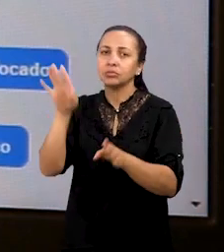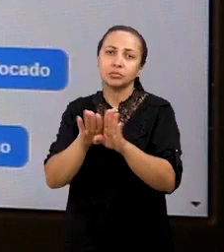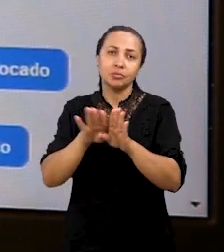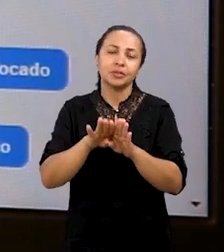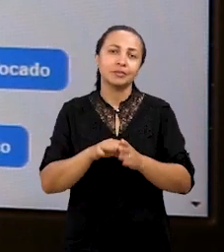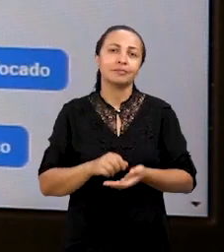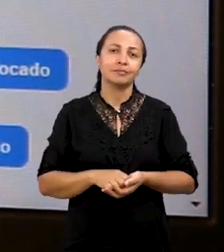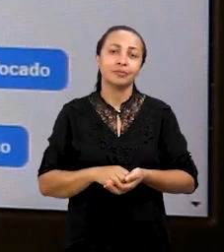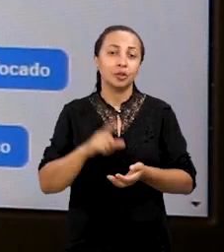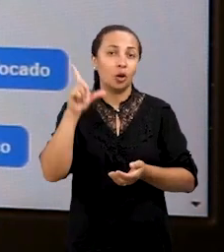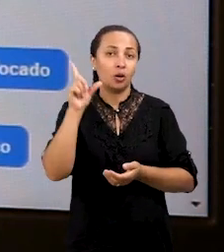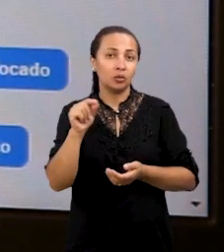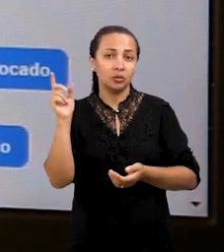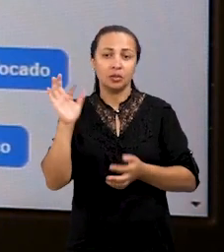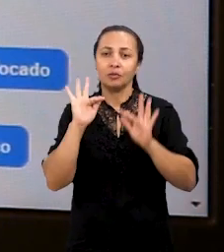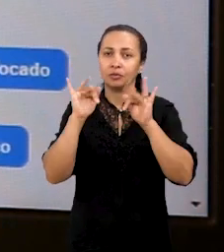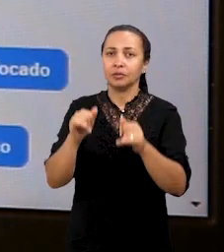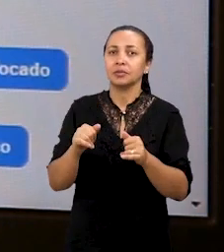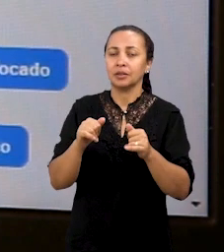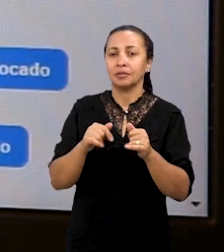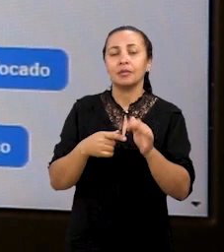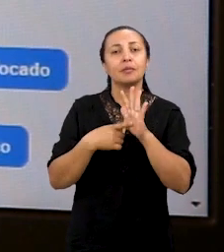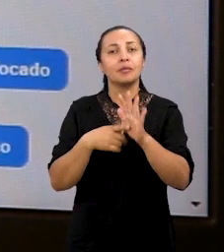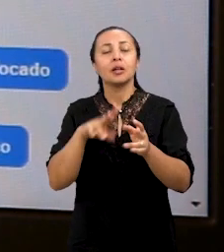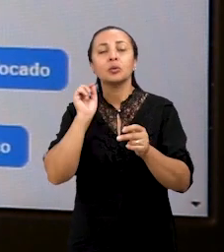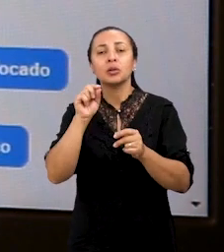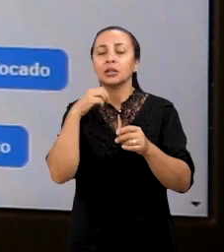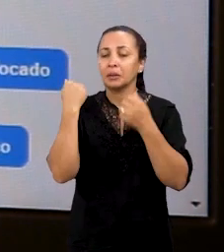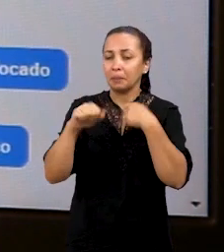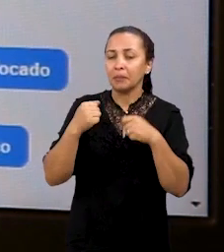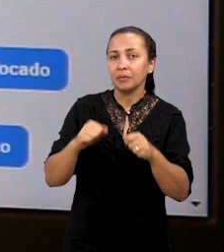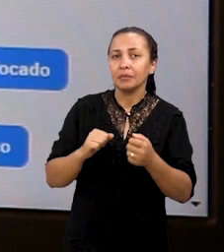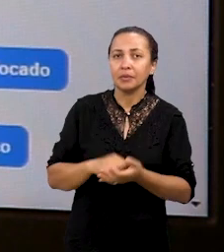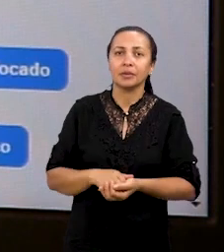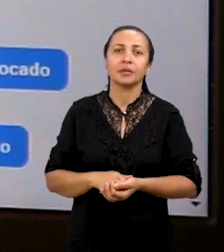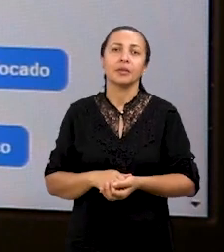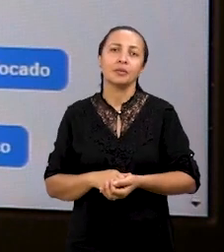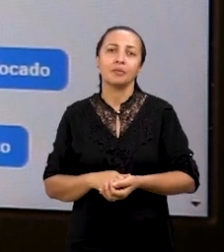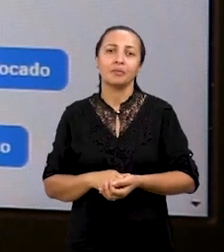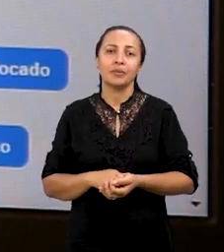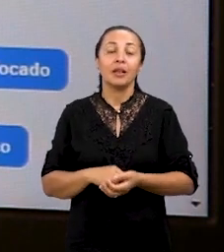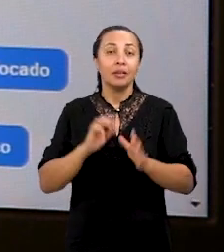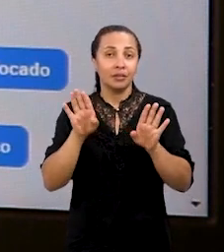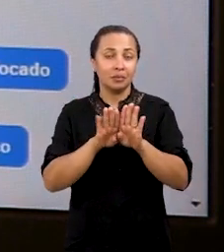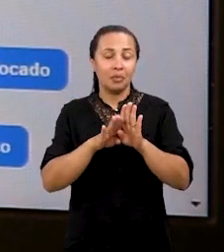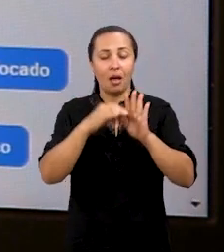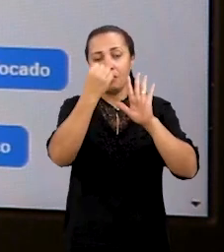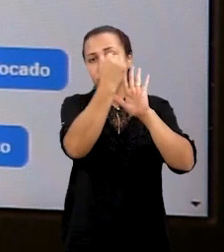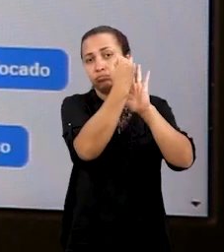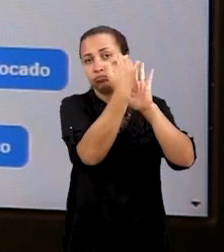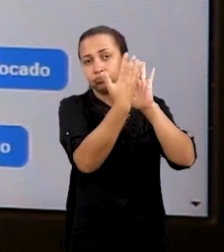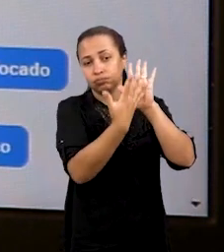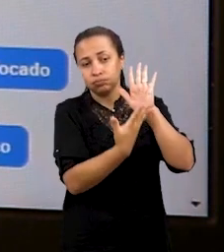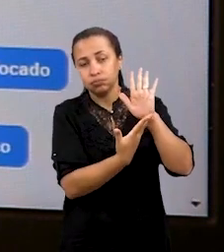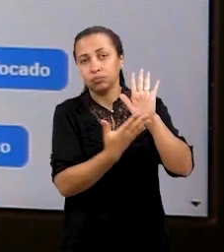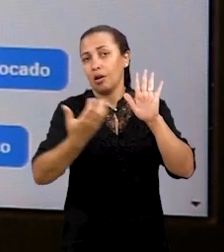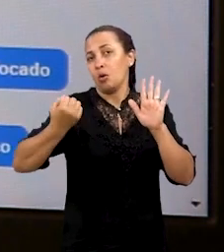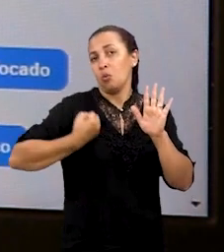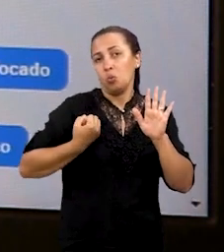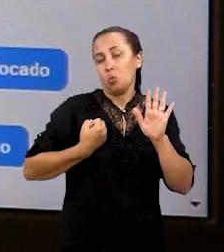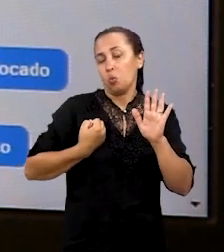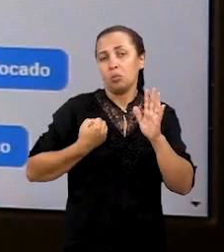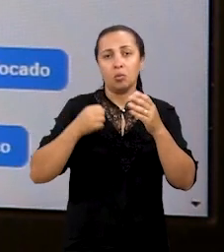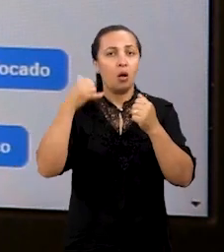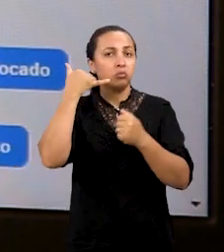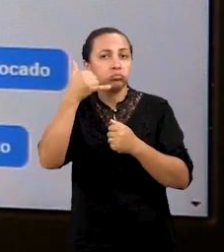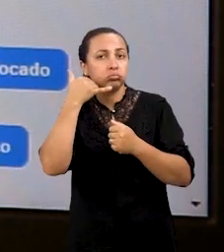Quando você clica em uma sinalização, indica o que está precisando lá. Indica mais detalhes, como o número, o